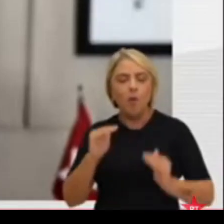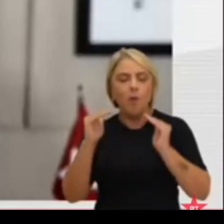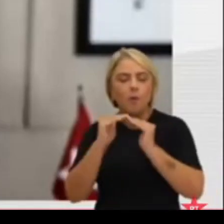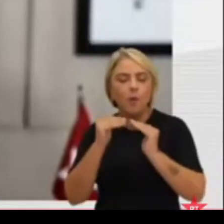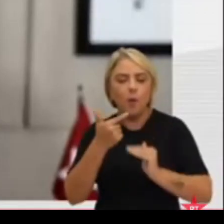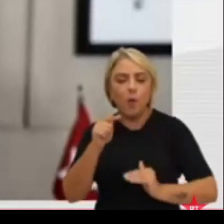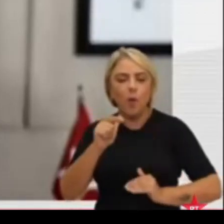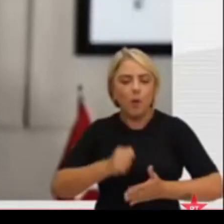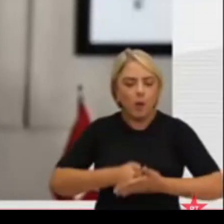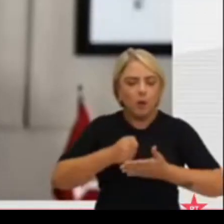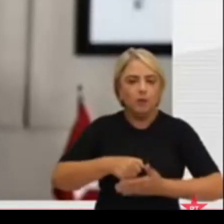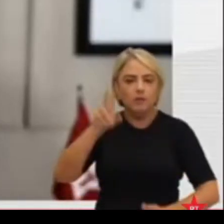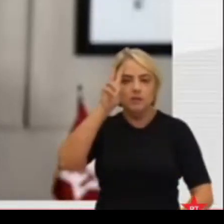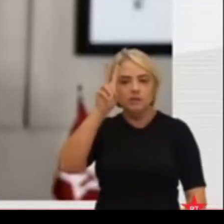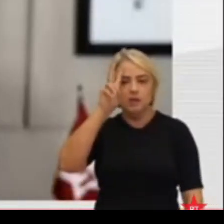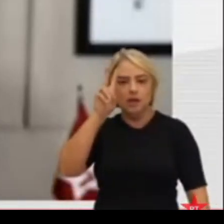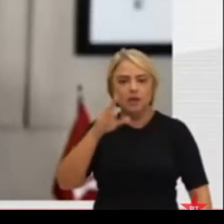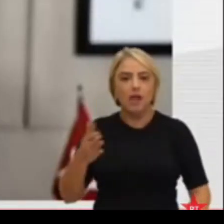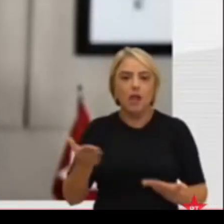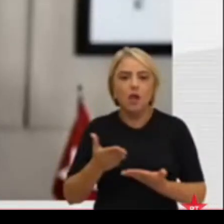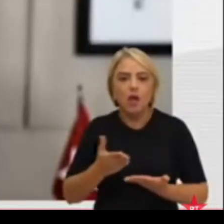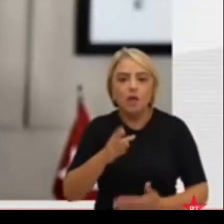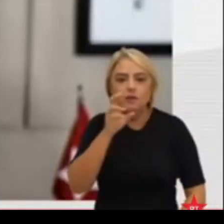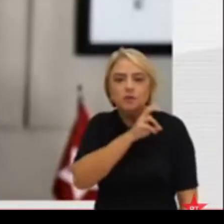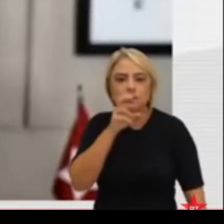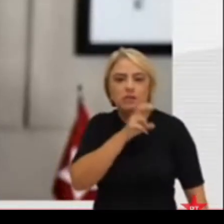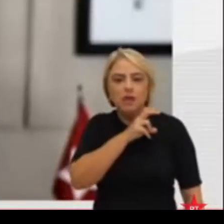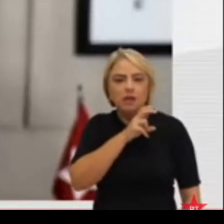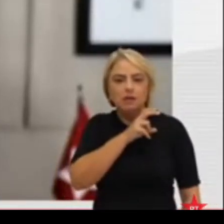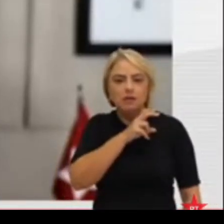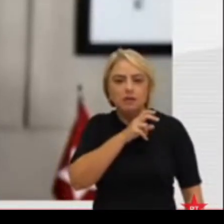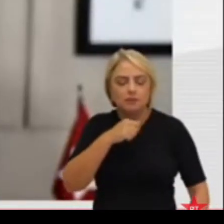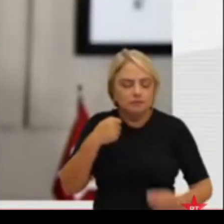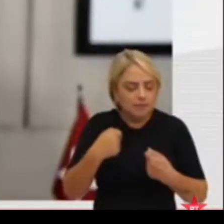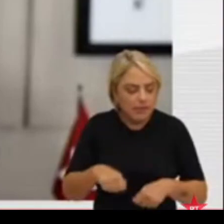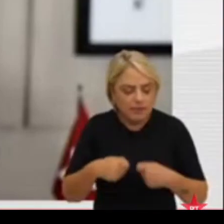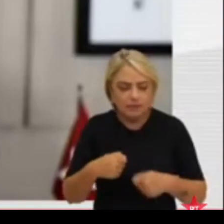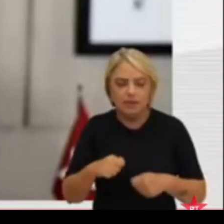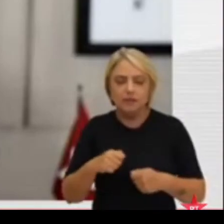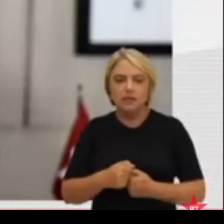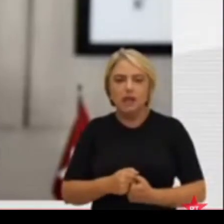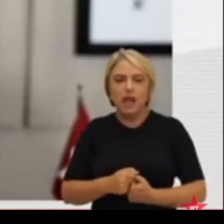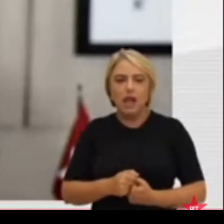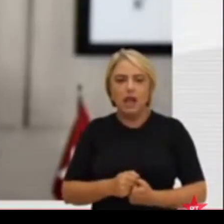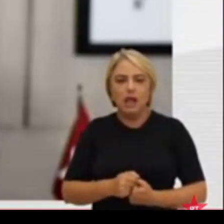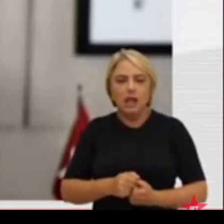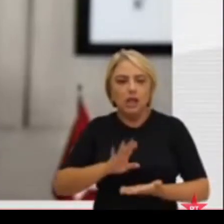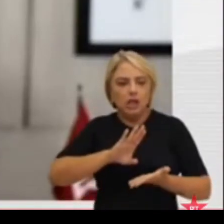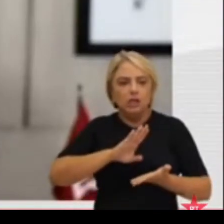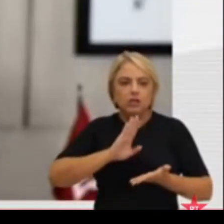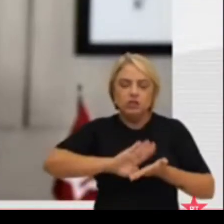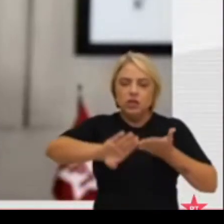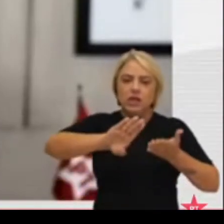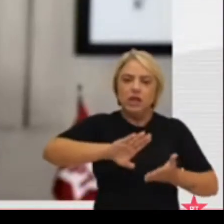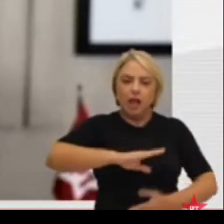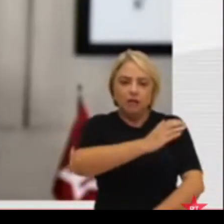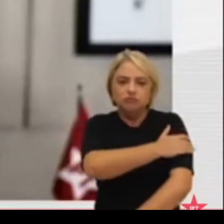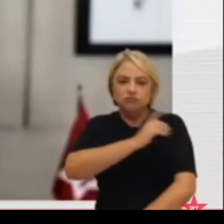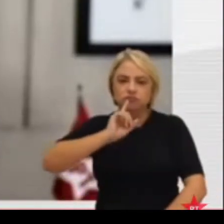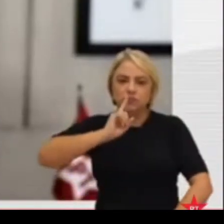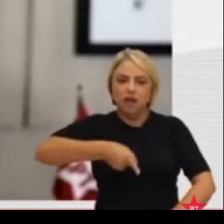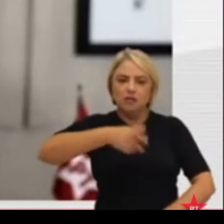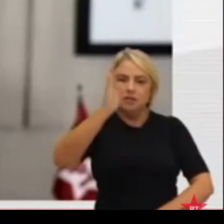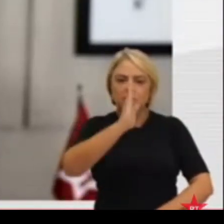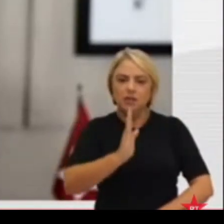Agora é urgente, imprescindível, derrotar o fascismo que se instalou no nosso